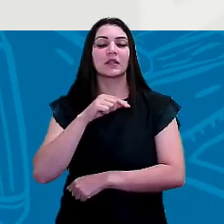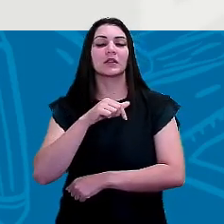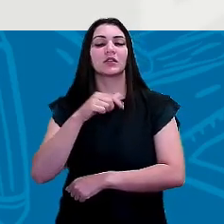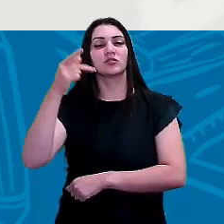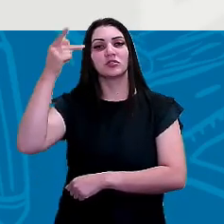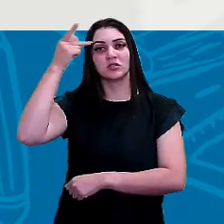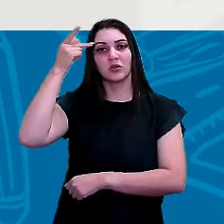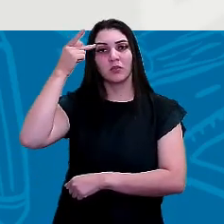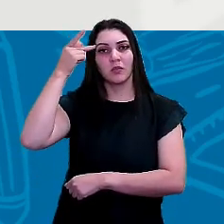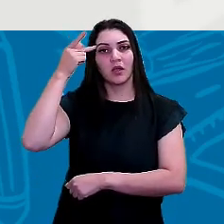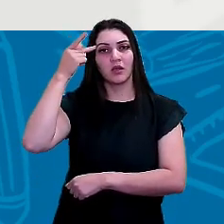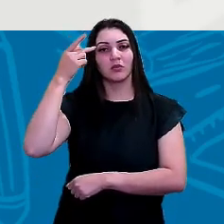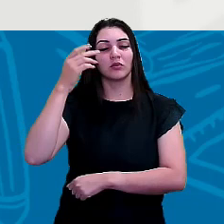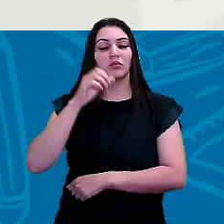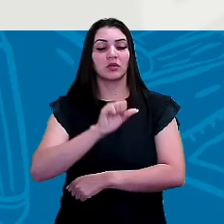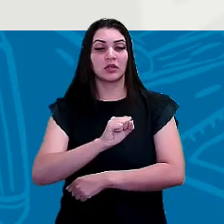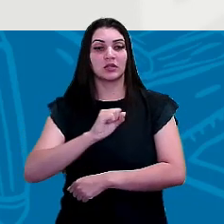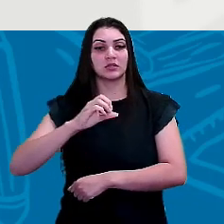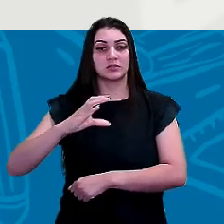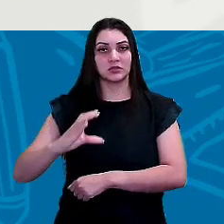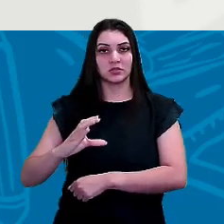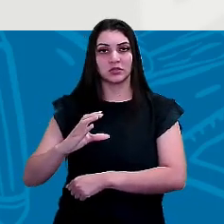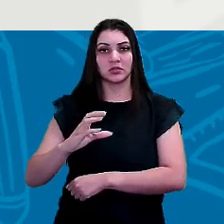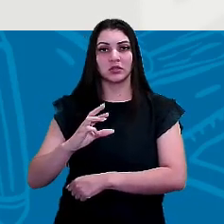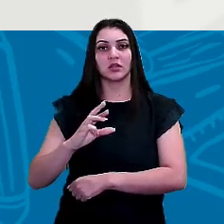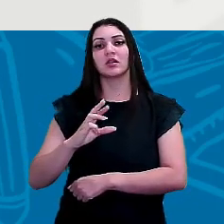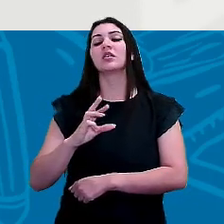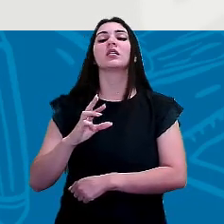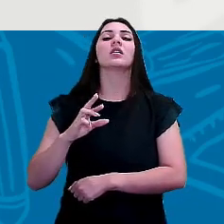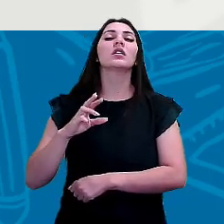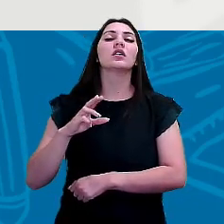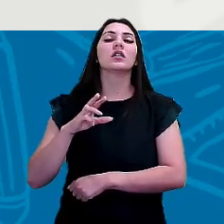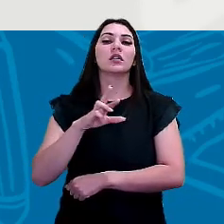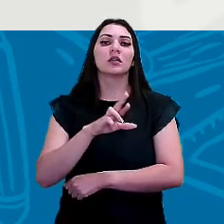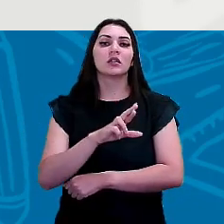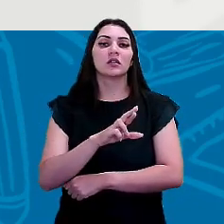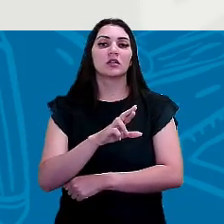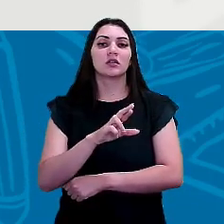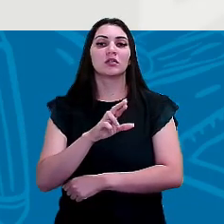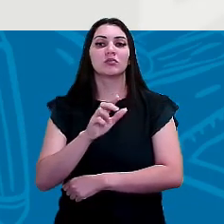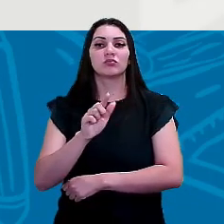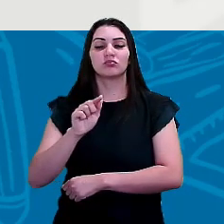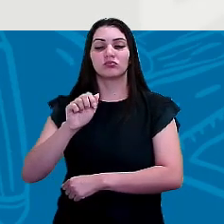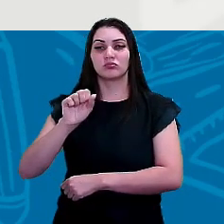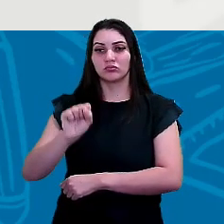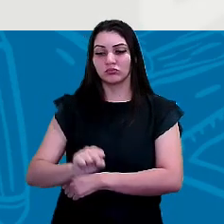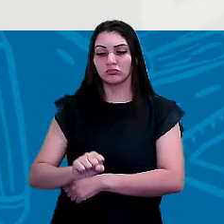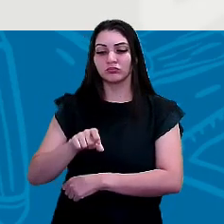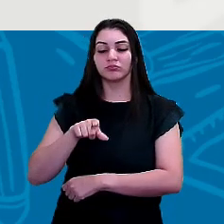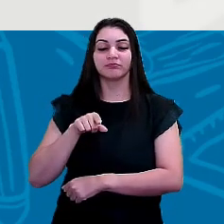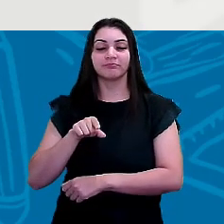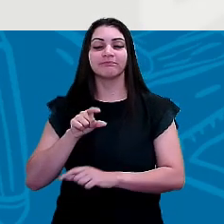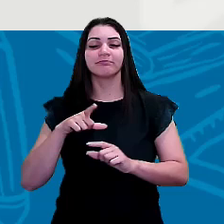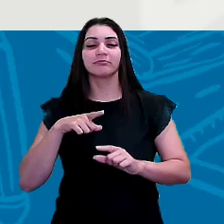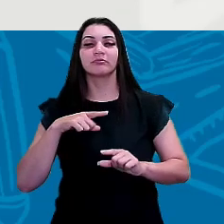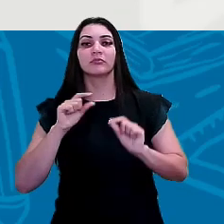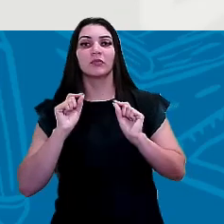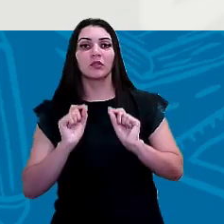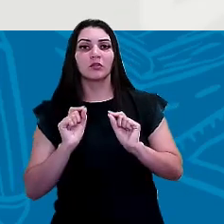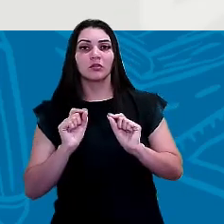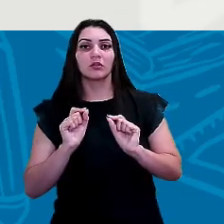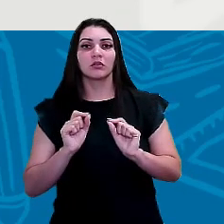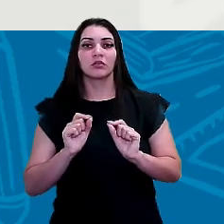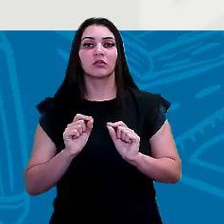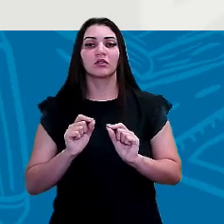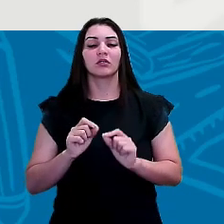Catarina e Rio Grande do Sul então o aquífero é é transfonteirista porque ele está em também